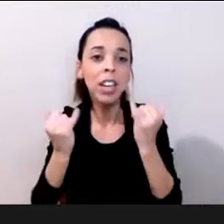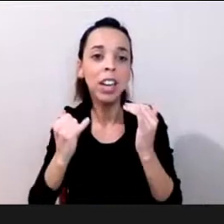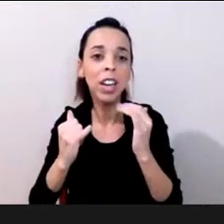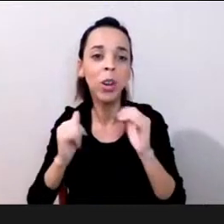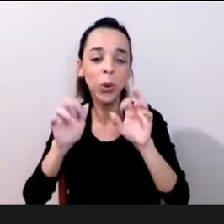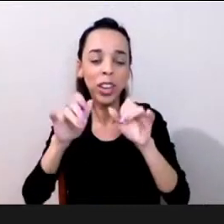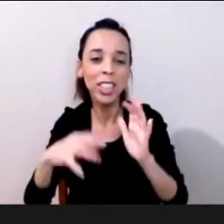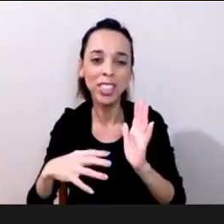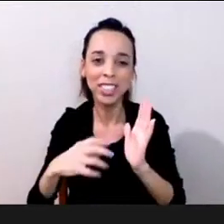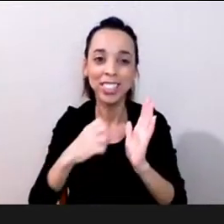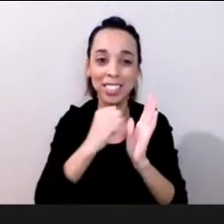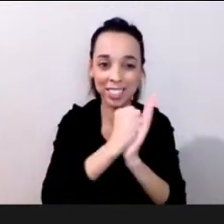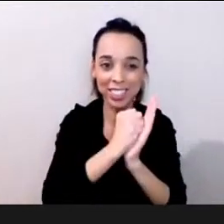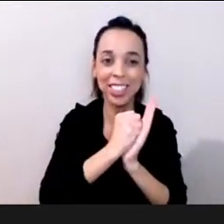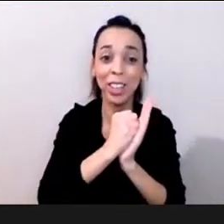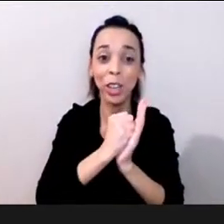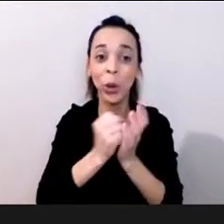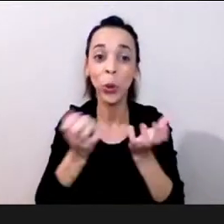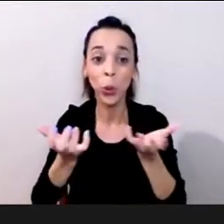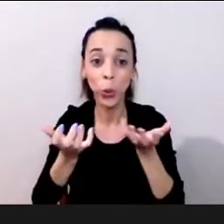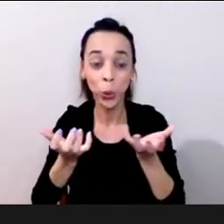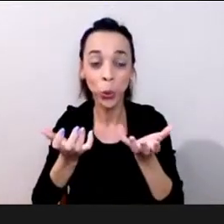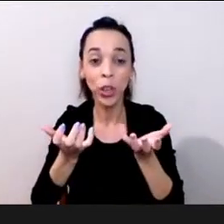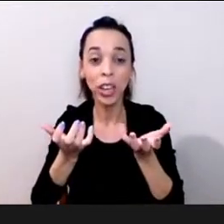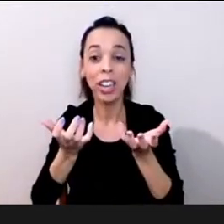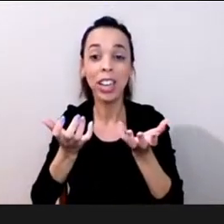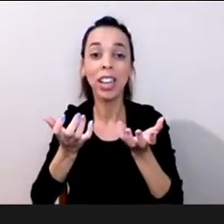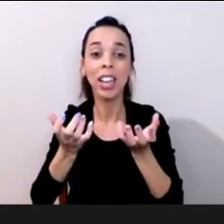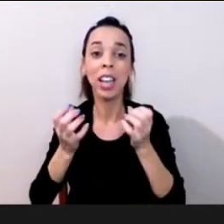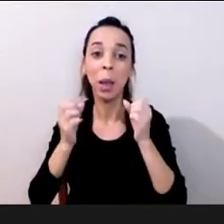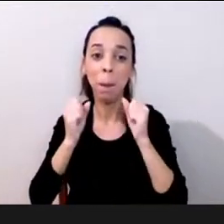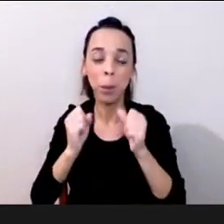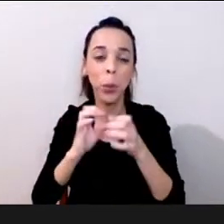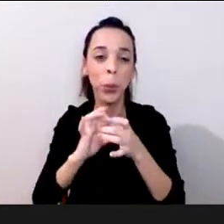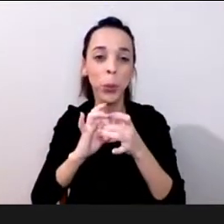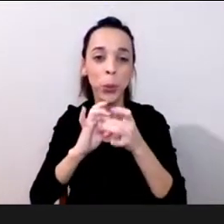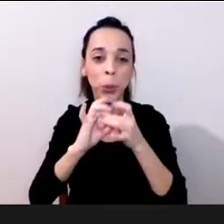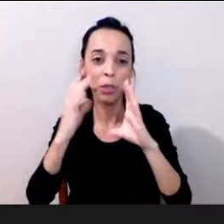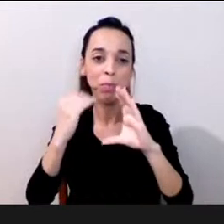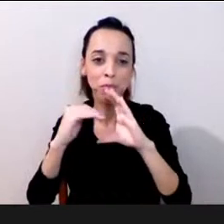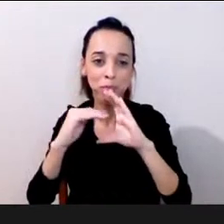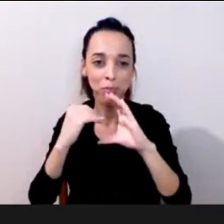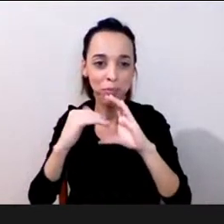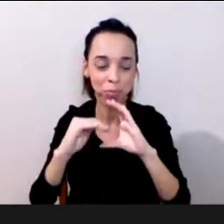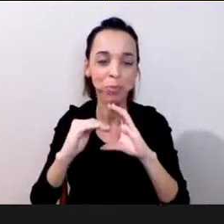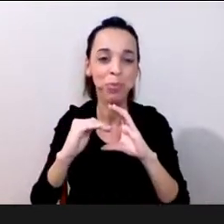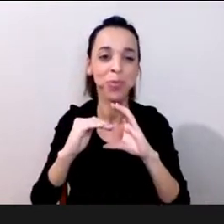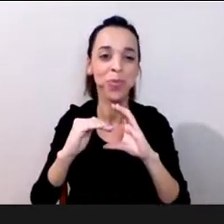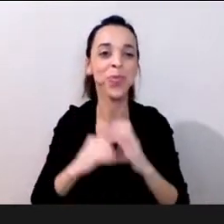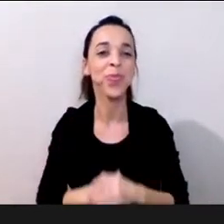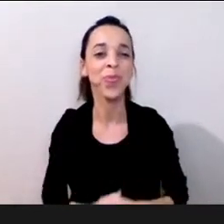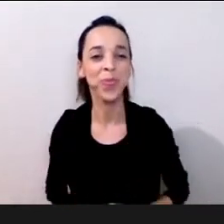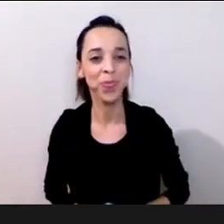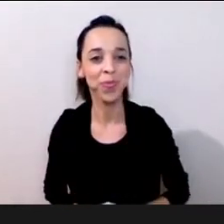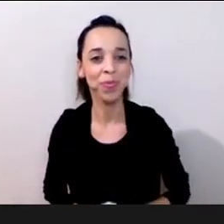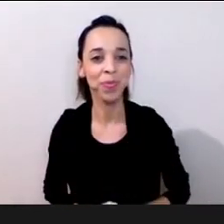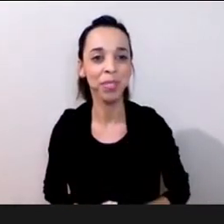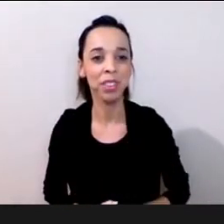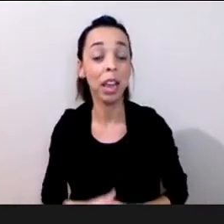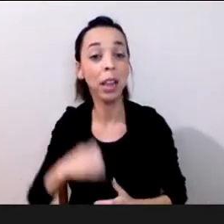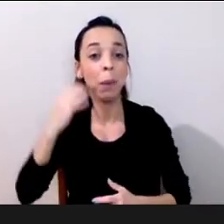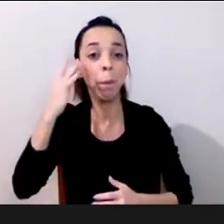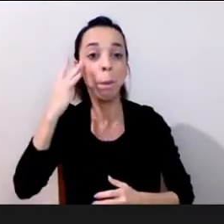nove e meia do nosso encontro fiquem à vontade pelo nosso QR Code professor Davi com o senhor só para dizer que para além das